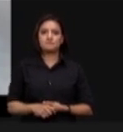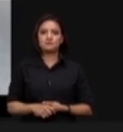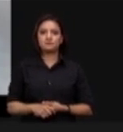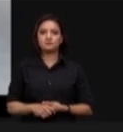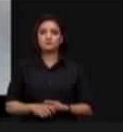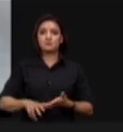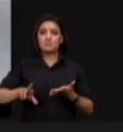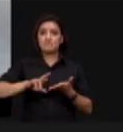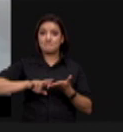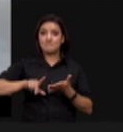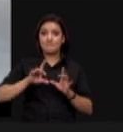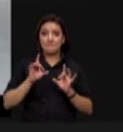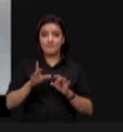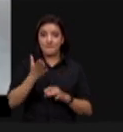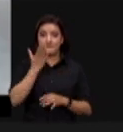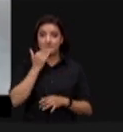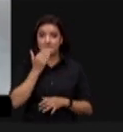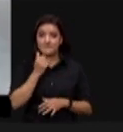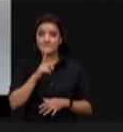alimentos, ou na produção